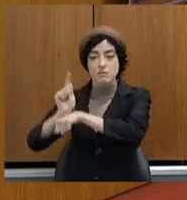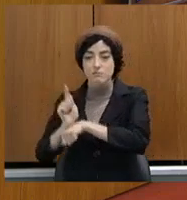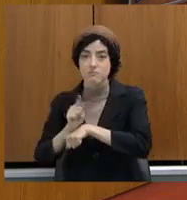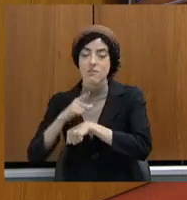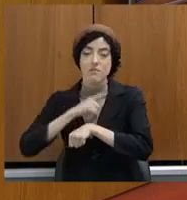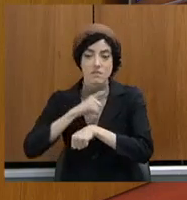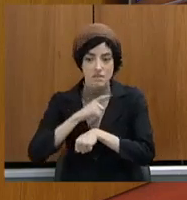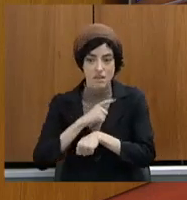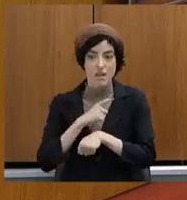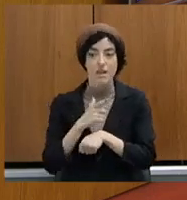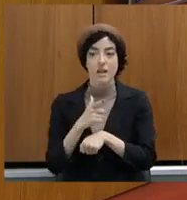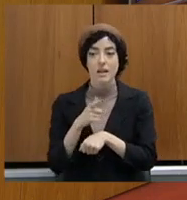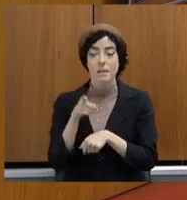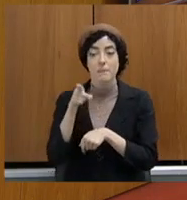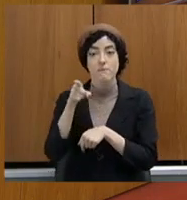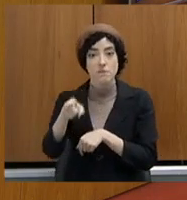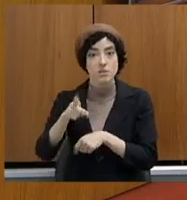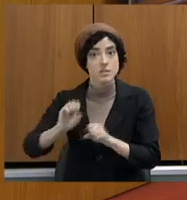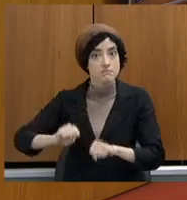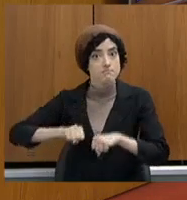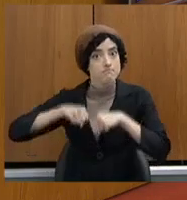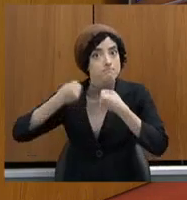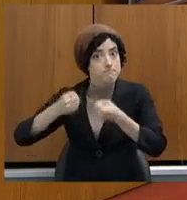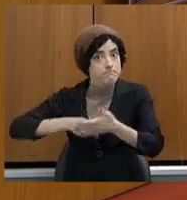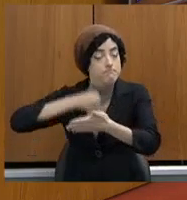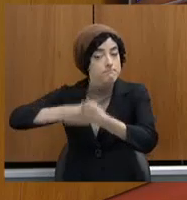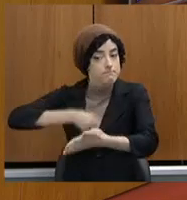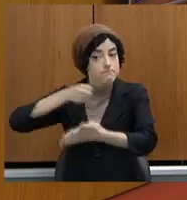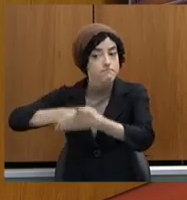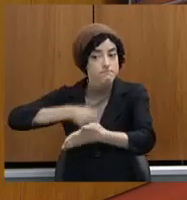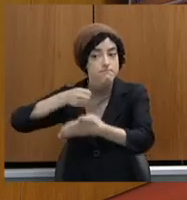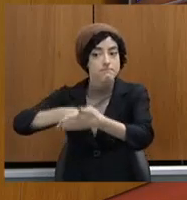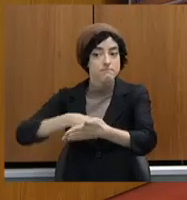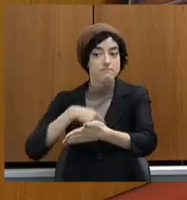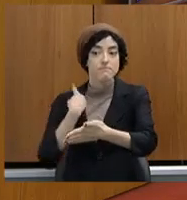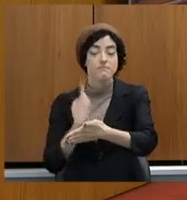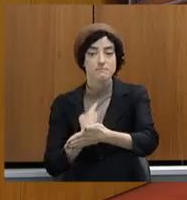muita capacidade, para nós pegarmos essa fila,